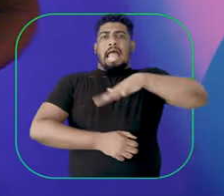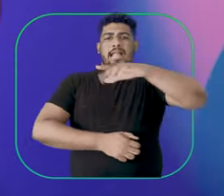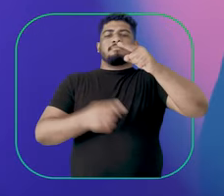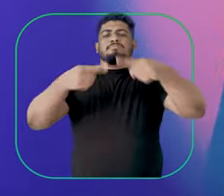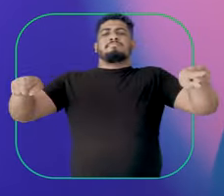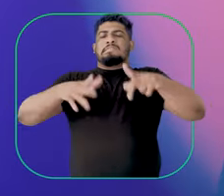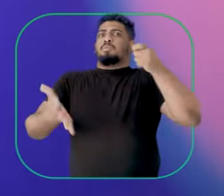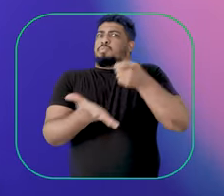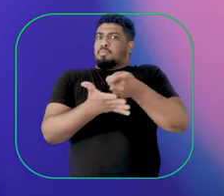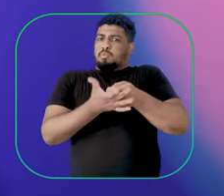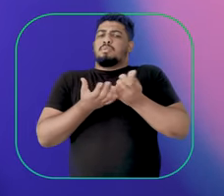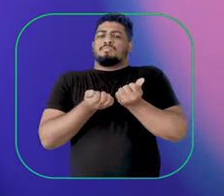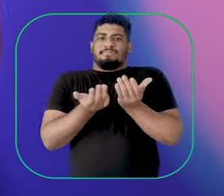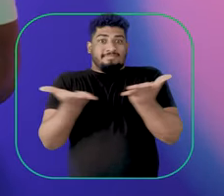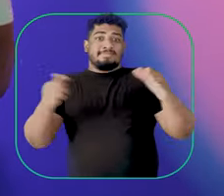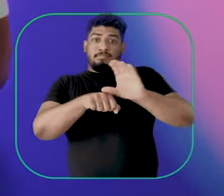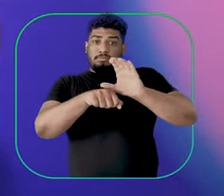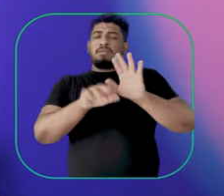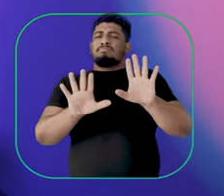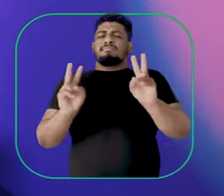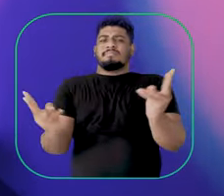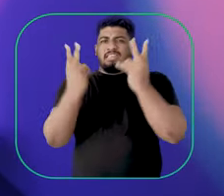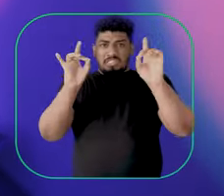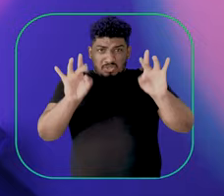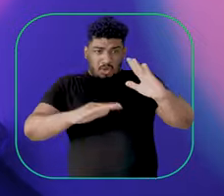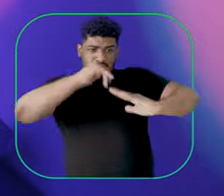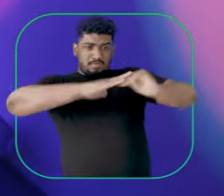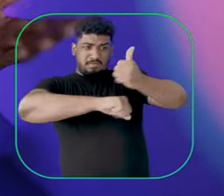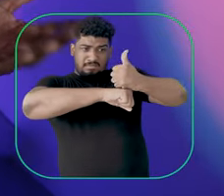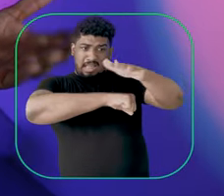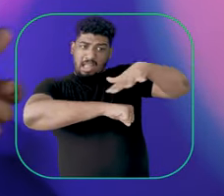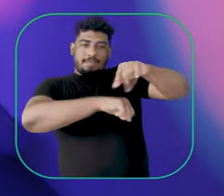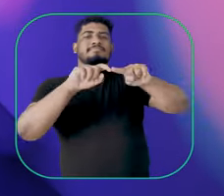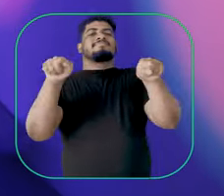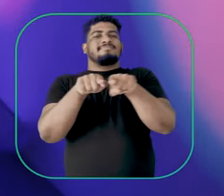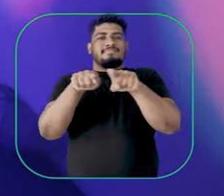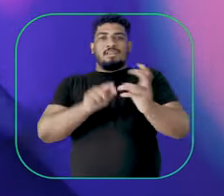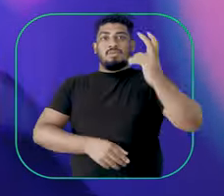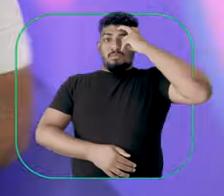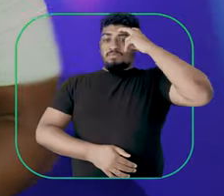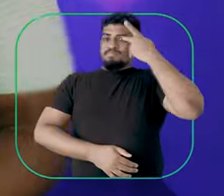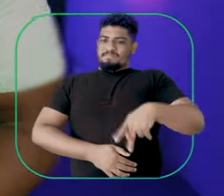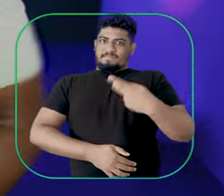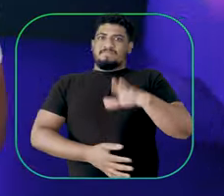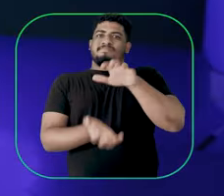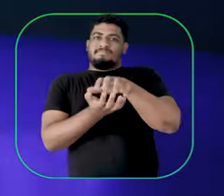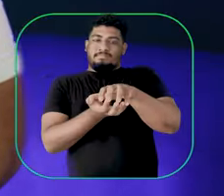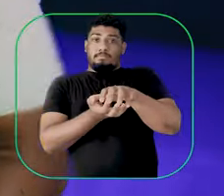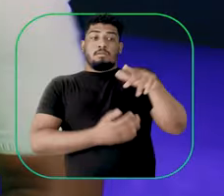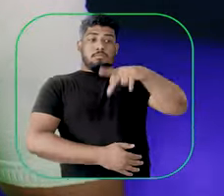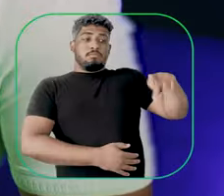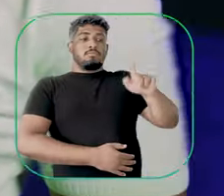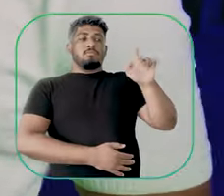vez mais exigente, valorizando não apenas os profissionais da área, mas a cultura do nosso povo. O professor Geber Santos